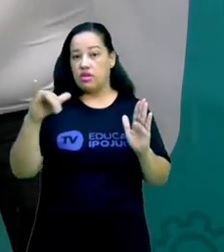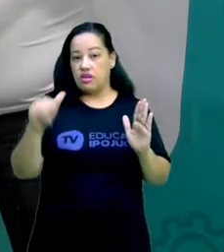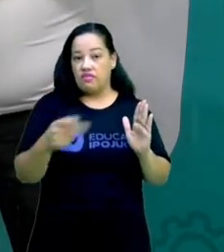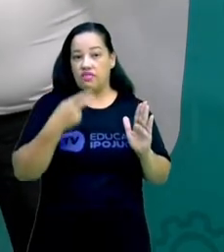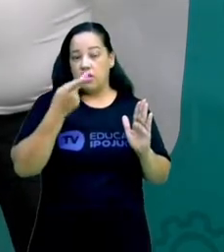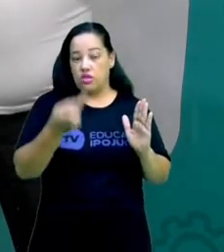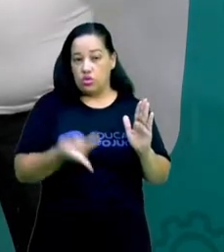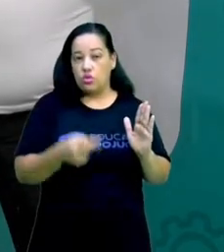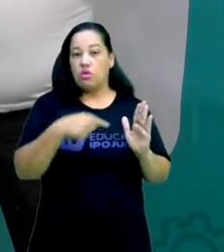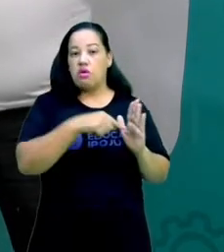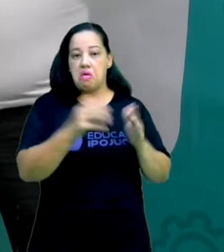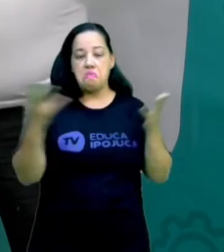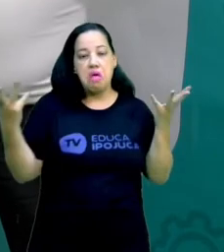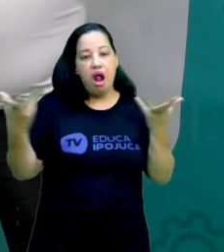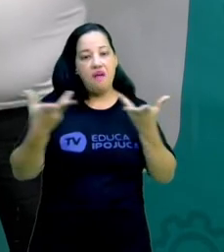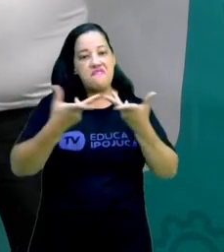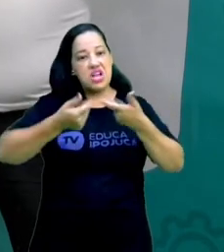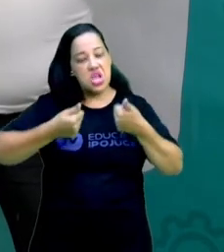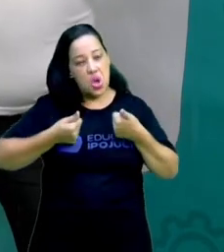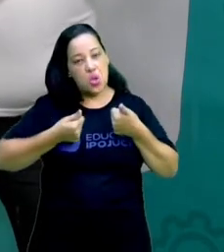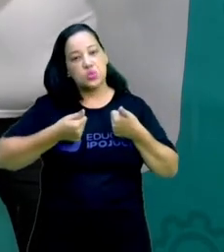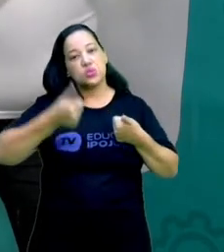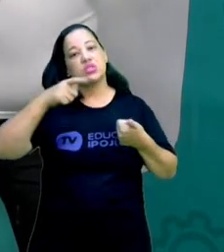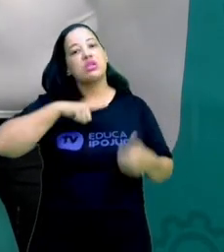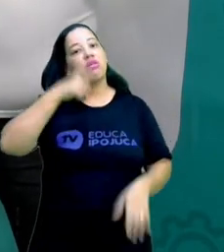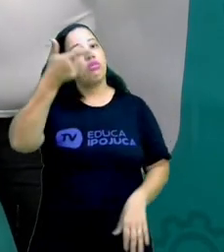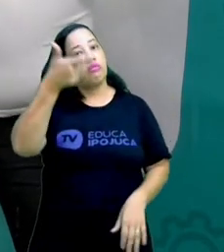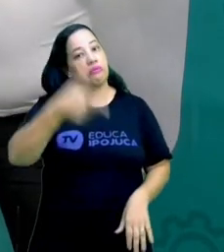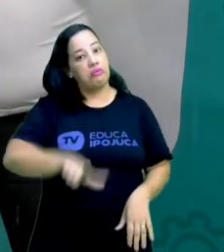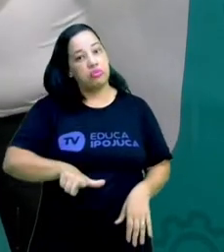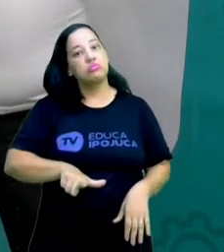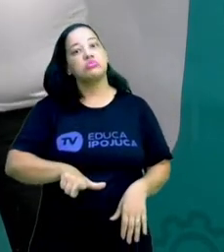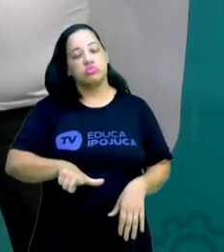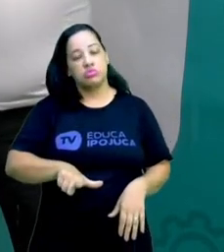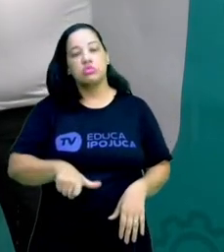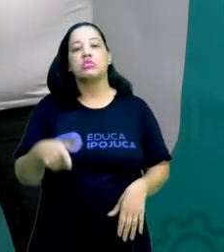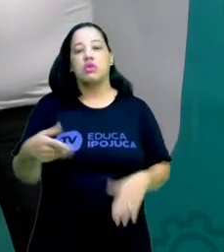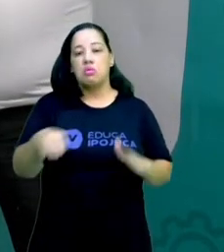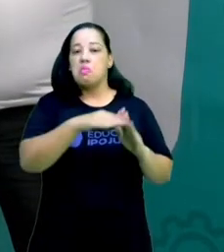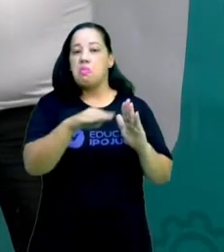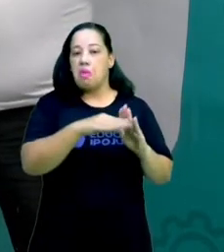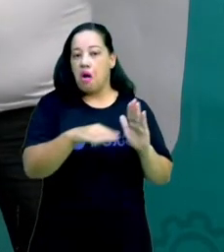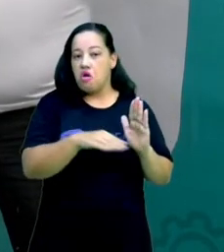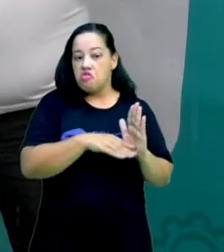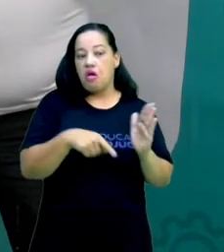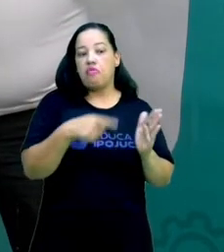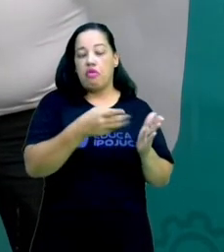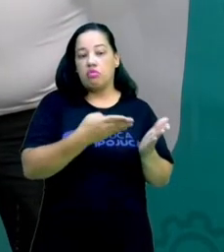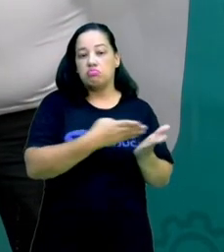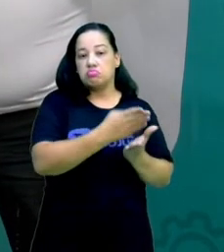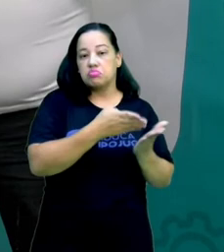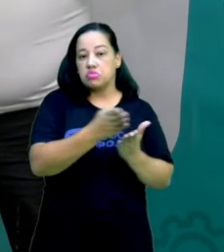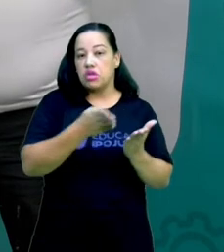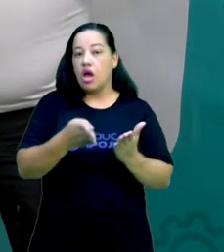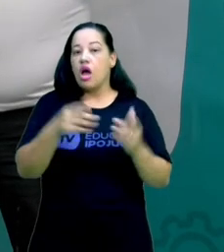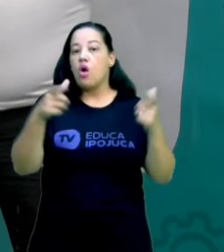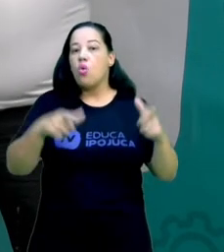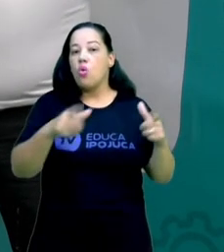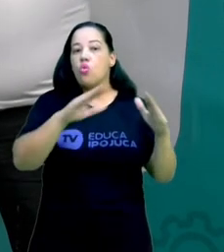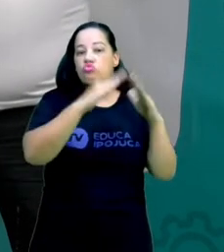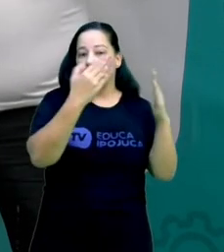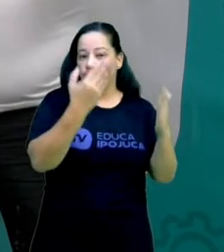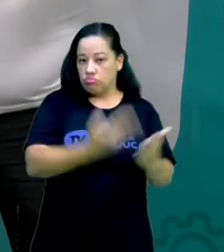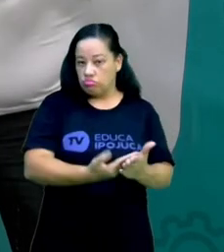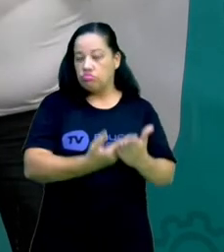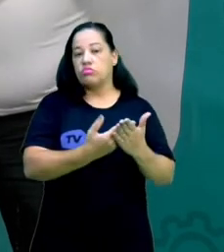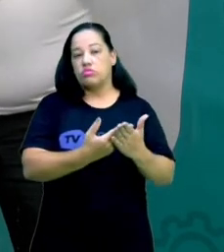maravilhosos, por sinal, nós temos alguns projetos norteadores dentro das nossas próprias escolas. A